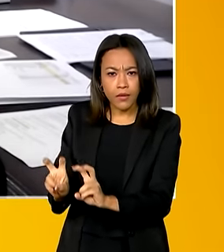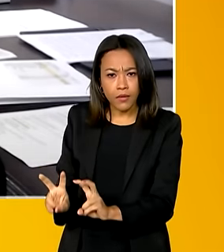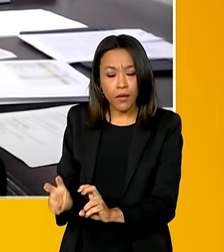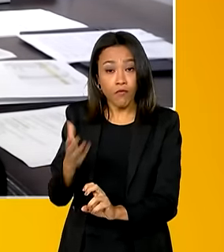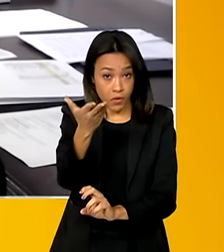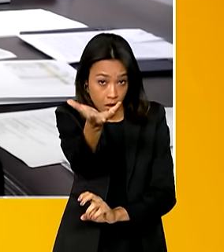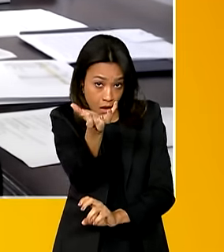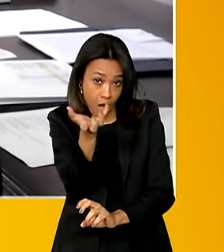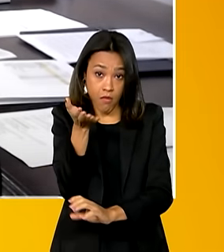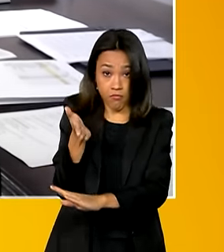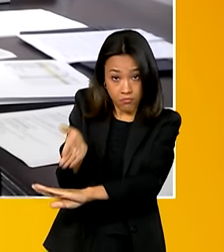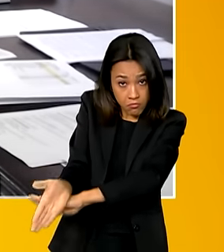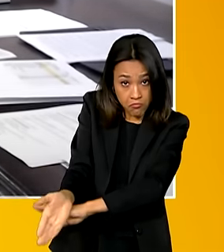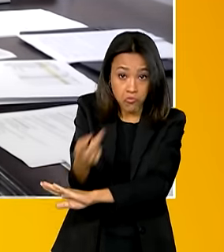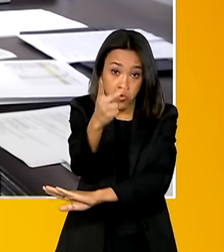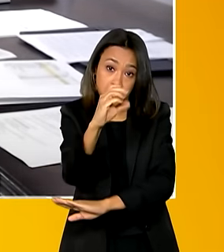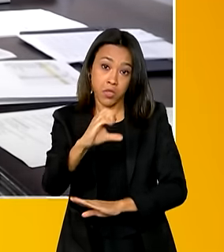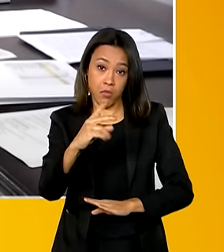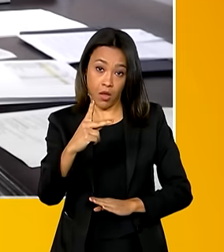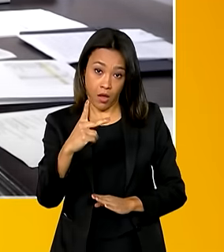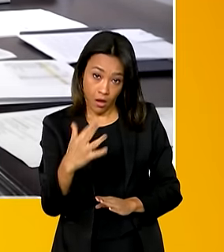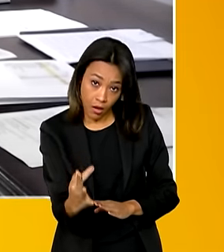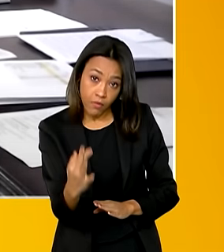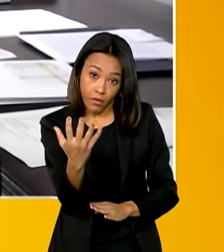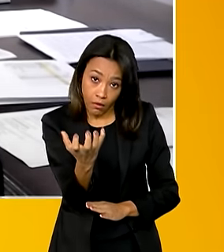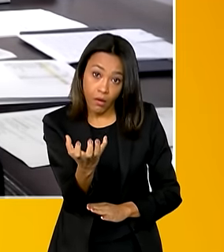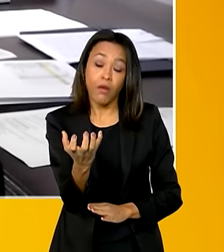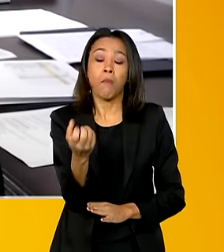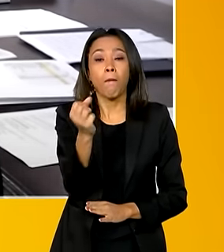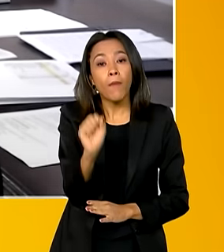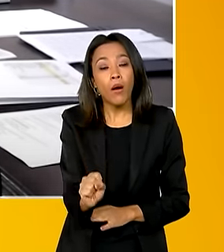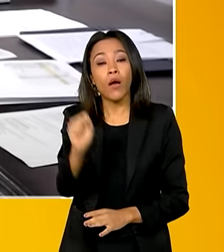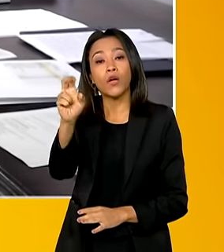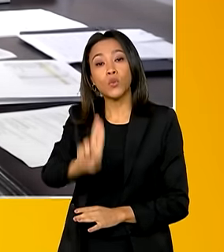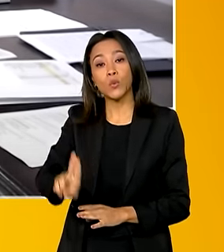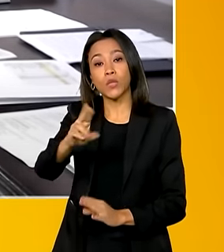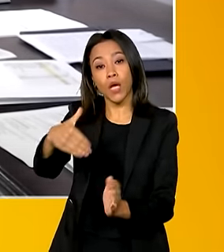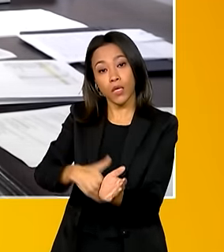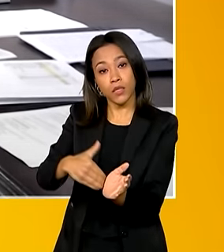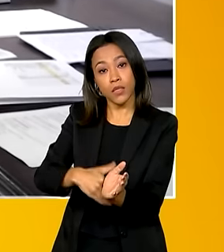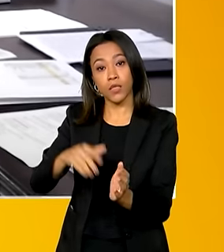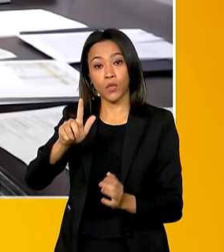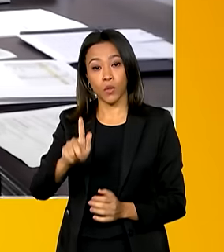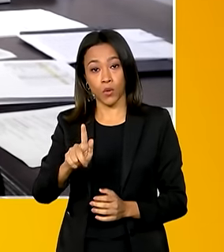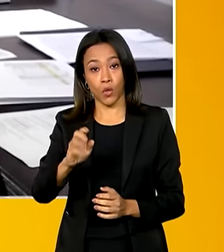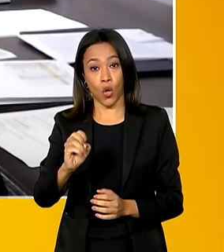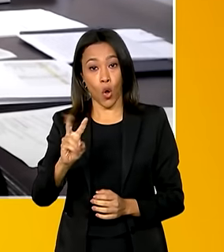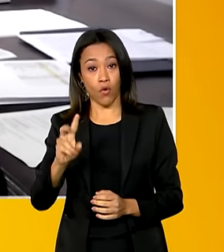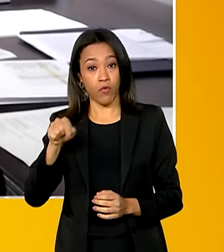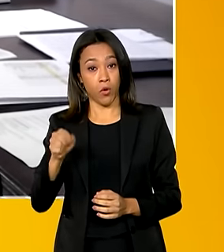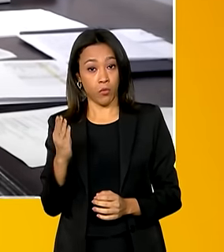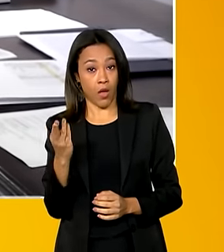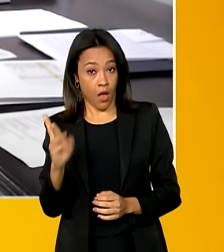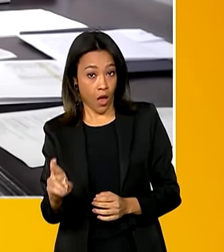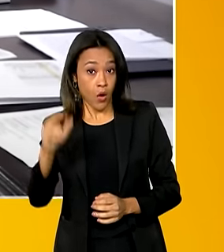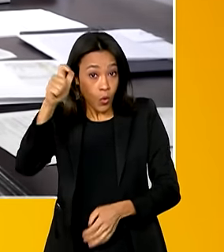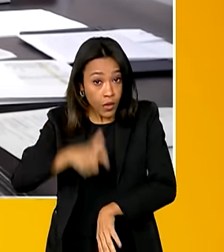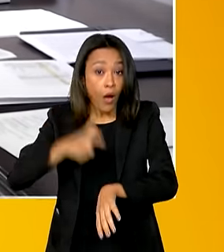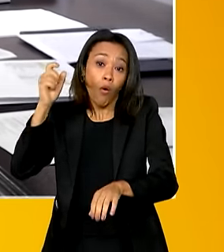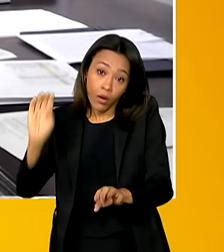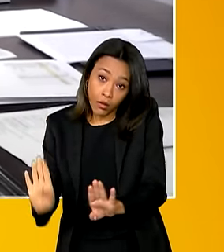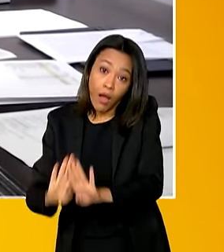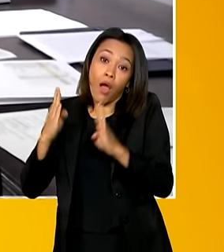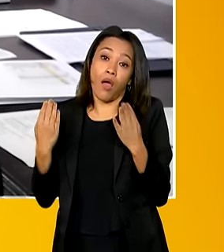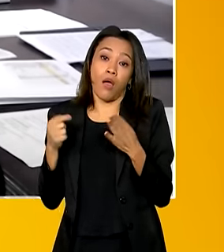participar com o seu CPF, você usa a senha do gov.br ou cria ali na hora e